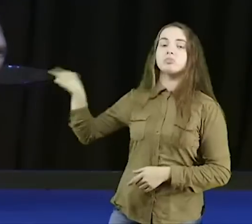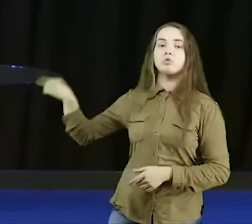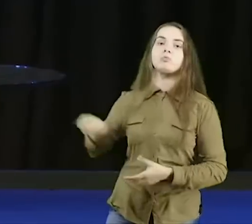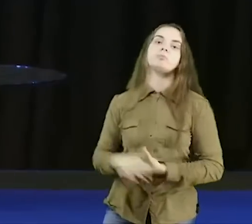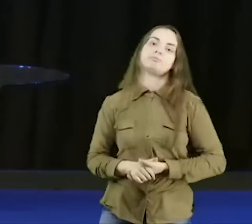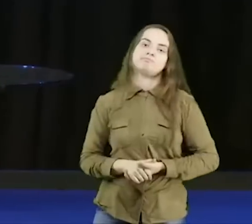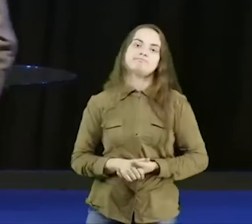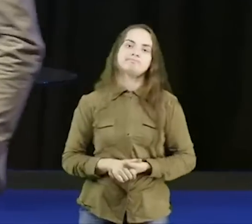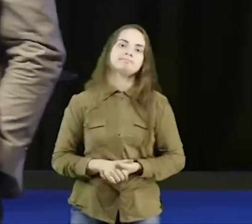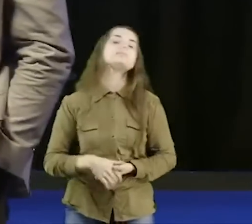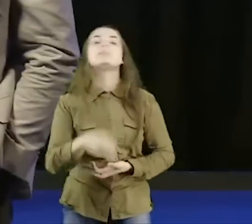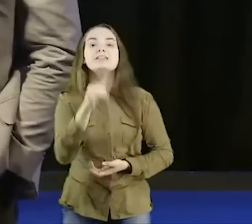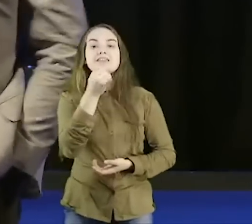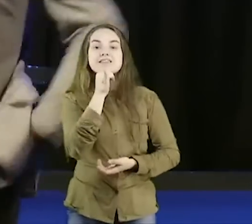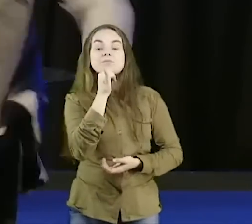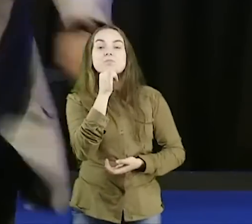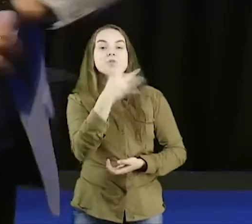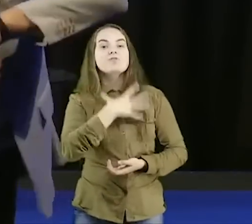mamãe, esqueci,